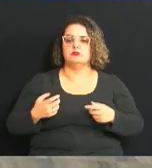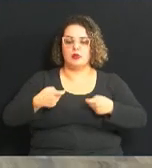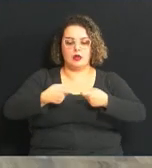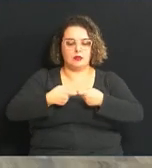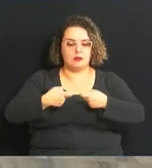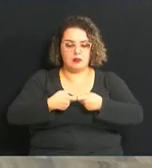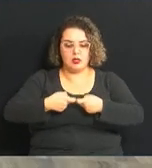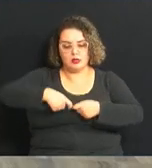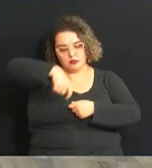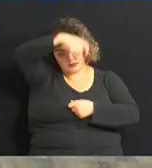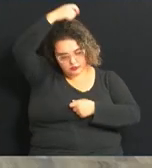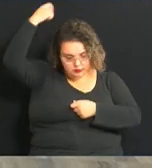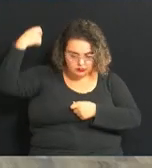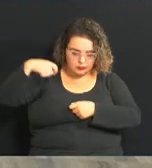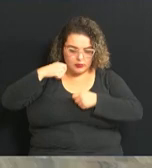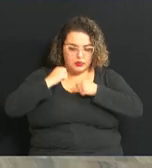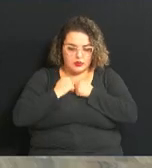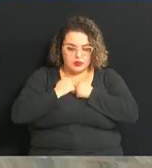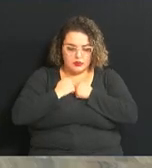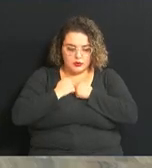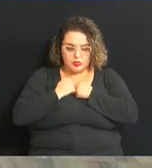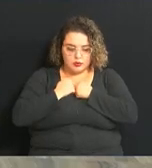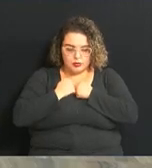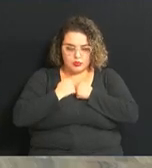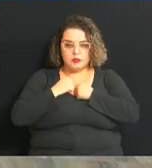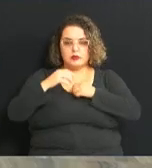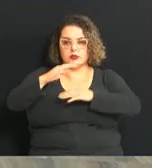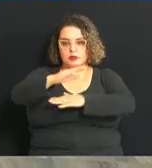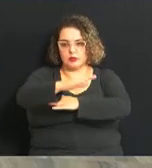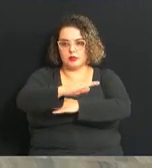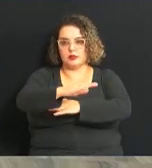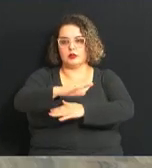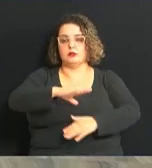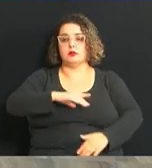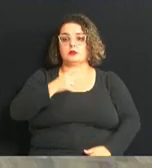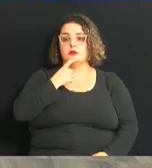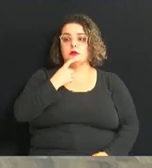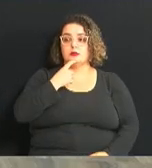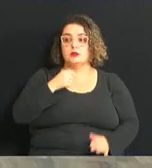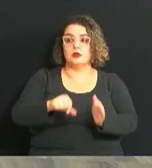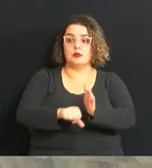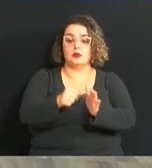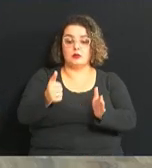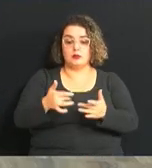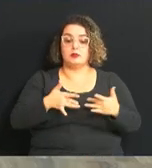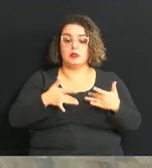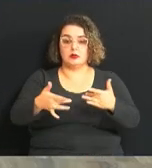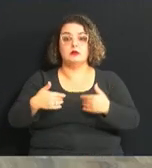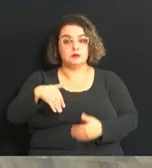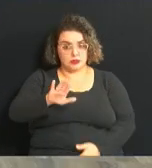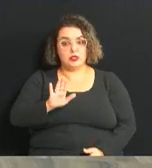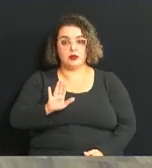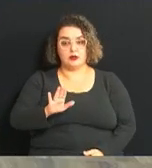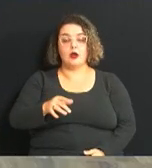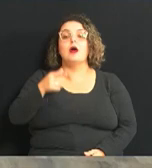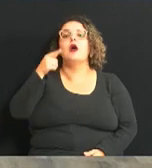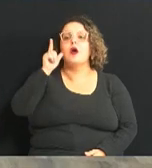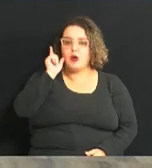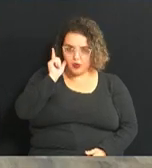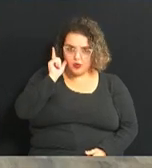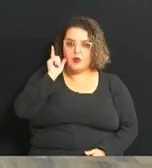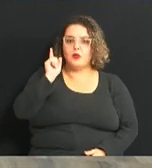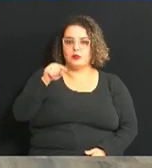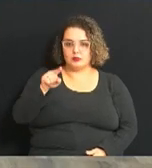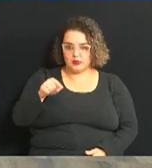gorro, pode trazer aqui na Câmara de Campinas e o primeiro lote já saiu, né? Já saiu. Foi ontem mesmo a